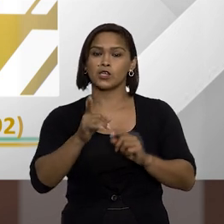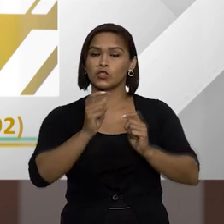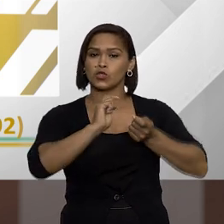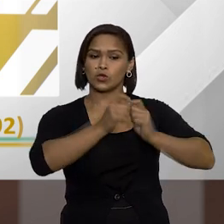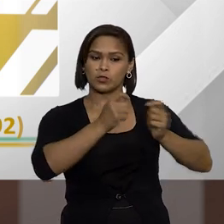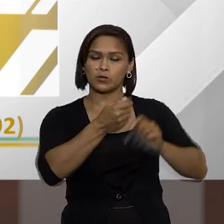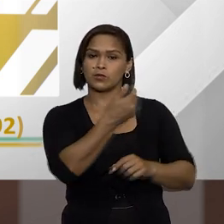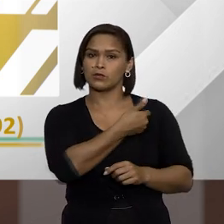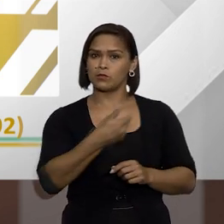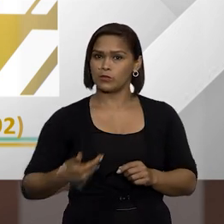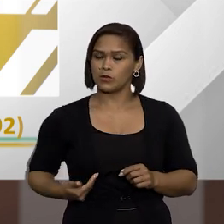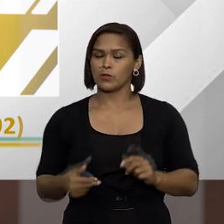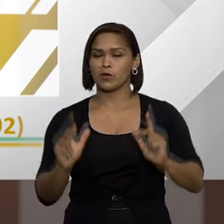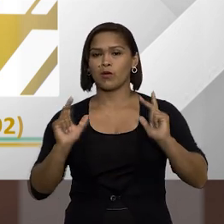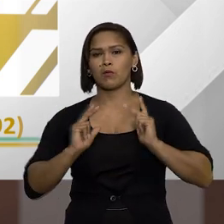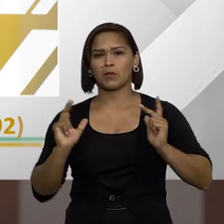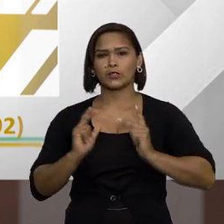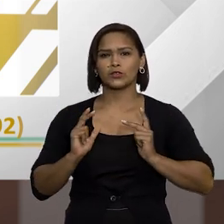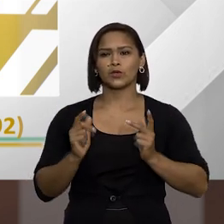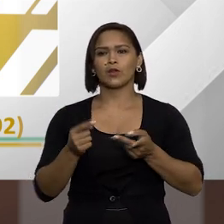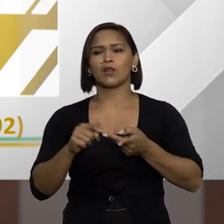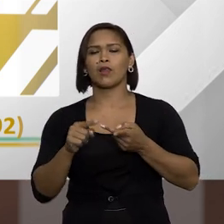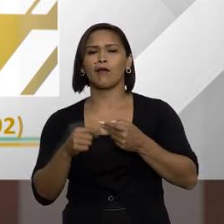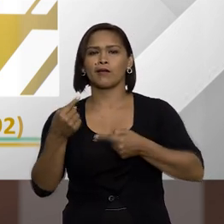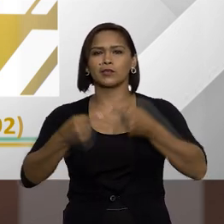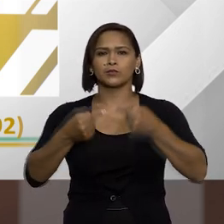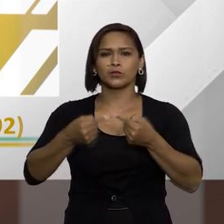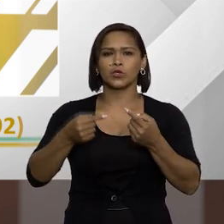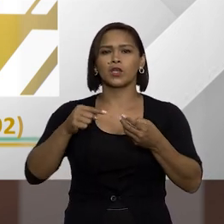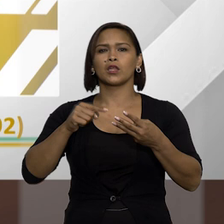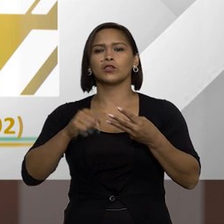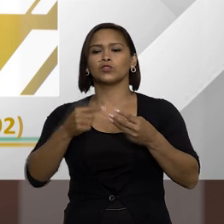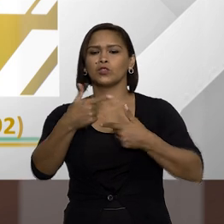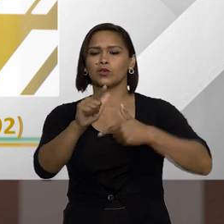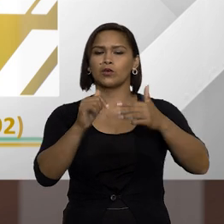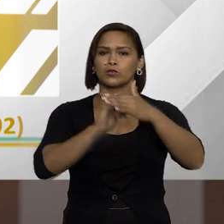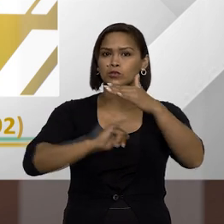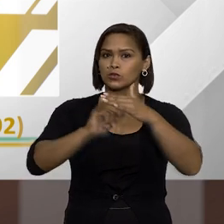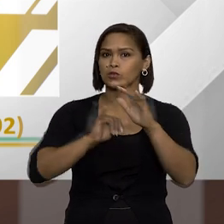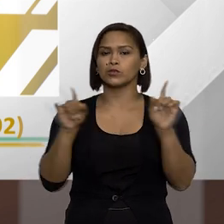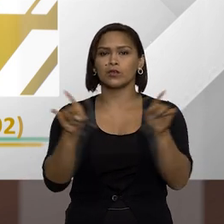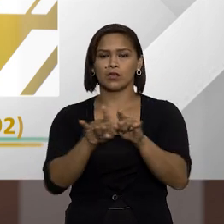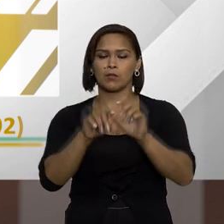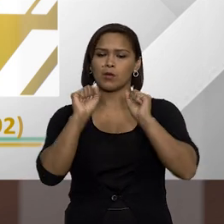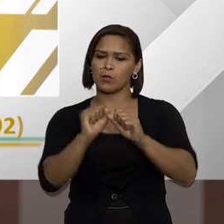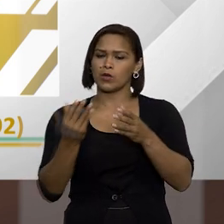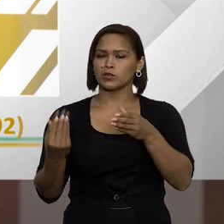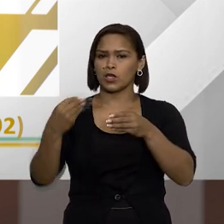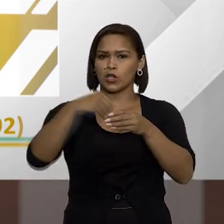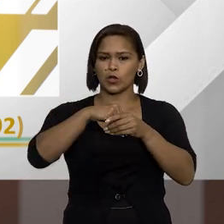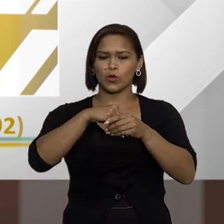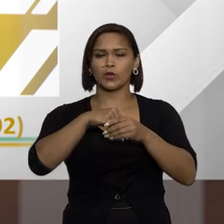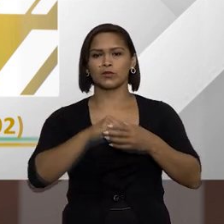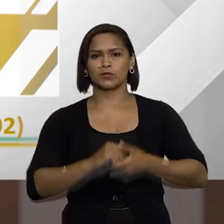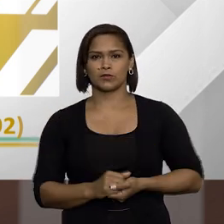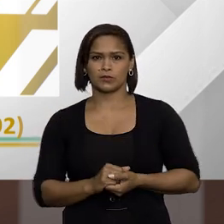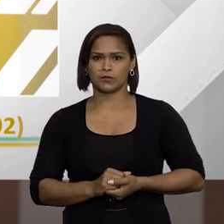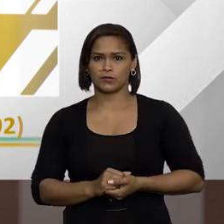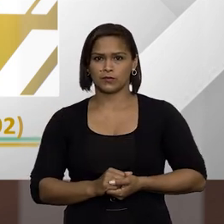administração pública ou particulares, partidos políticos e outras instituições também podem ser incluídos nessa hipótese?